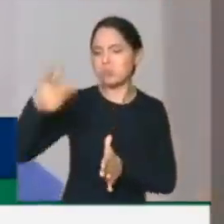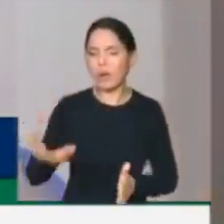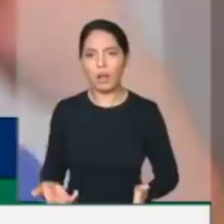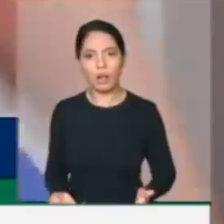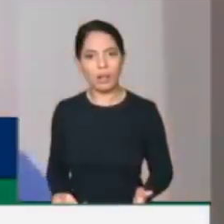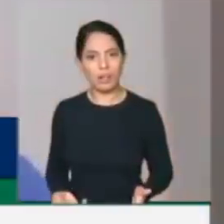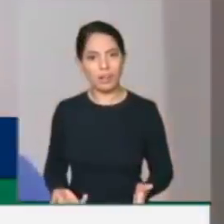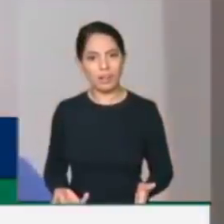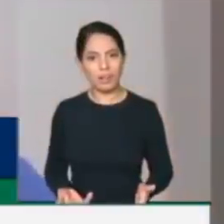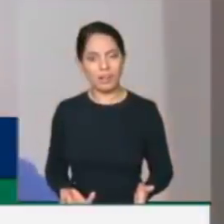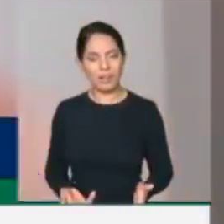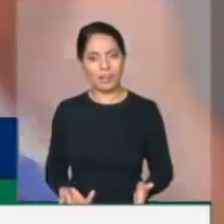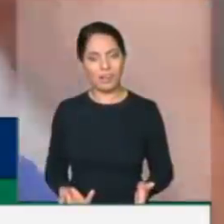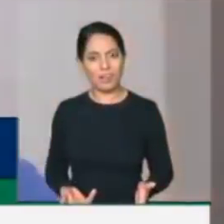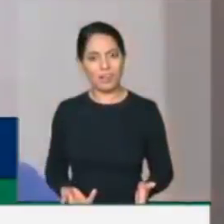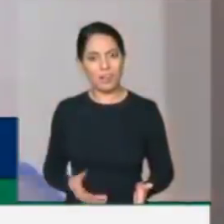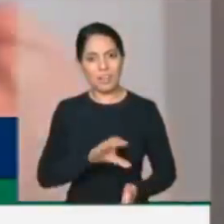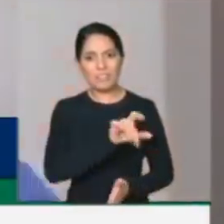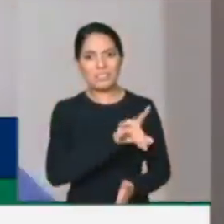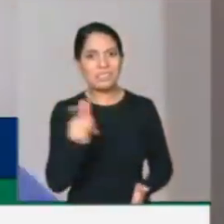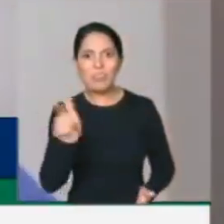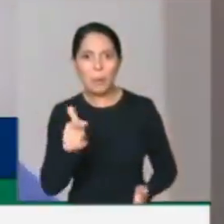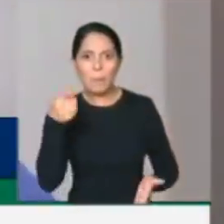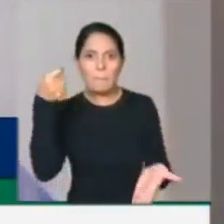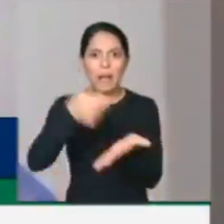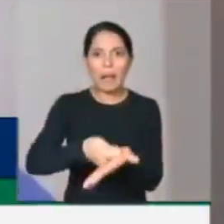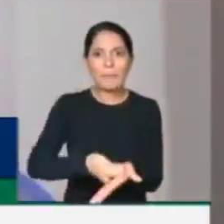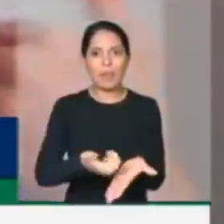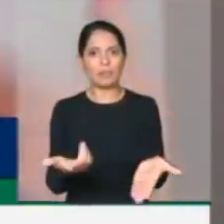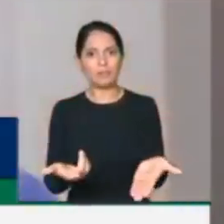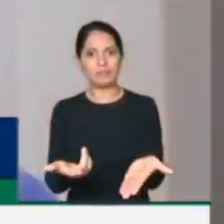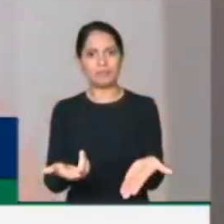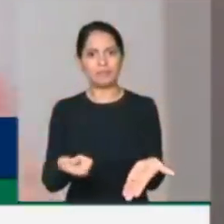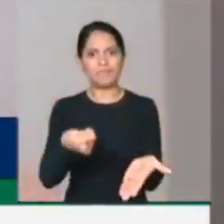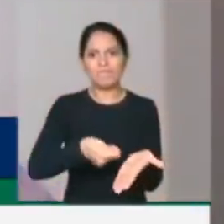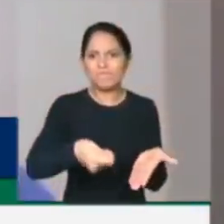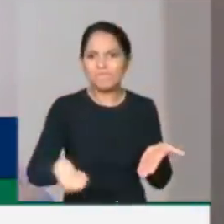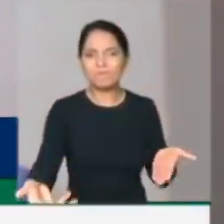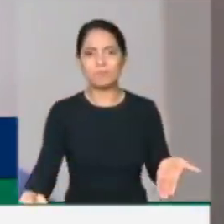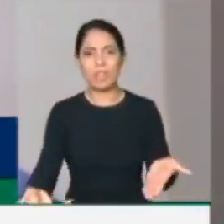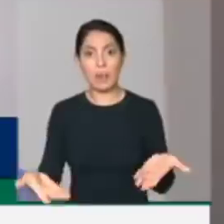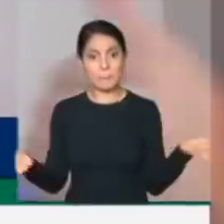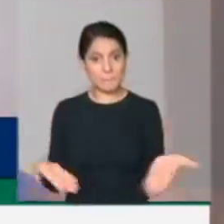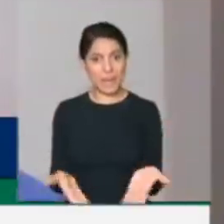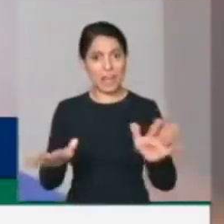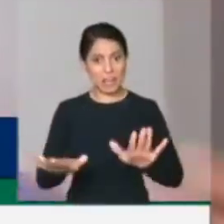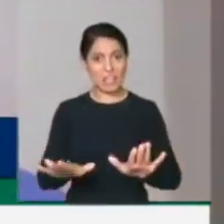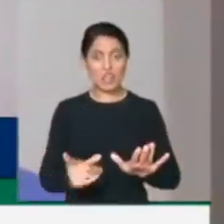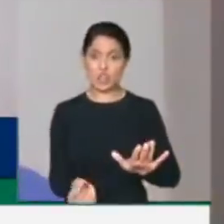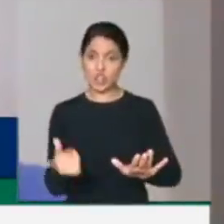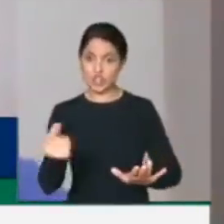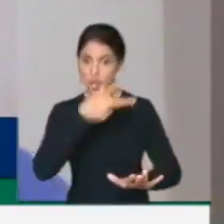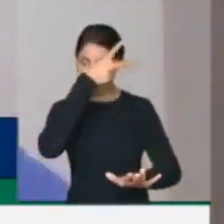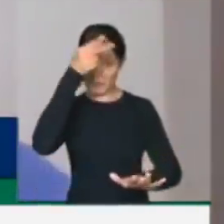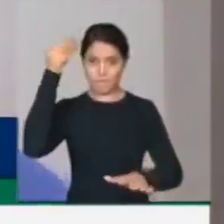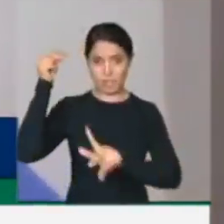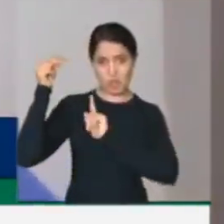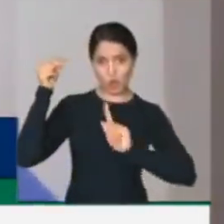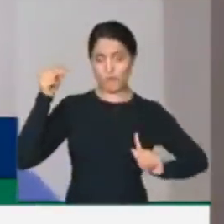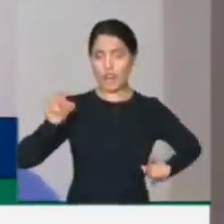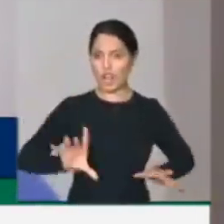onerosidade, é não desonerar a folha de pagamento. Na hora de liberar o cofre público para prefeito, para governador,